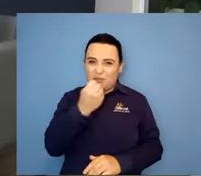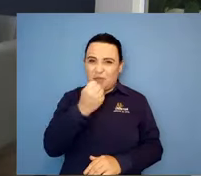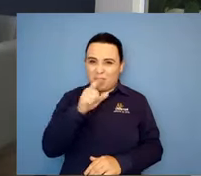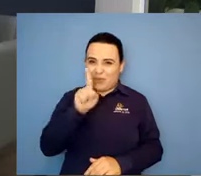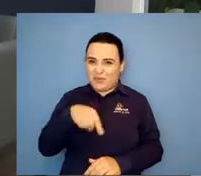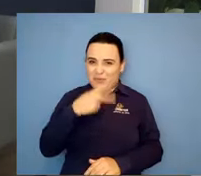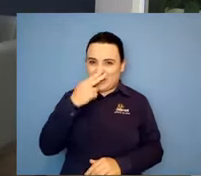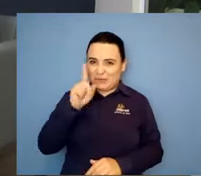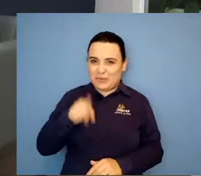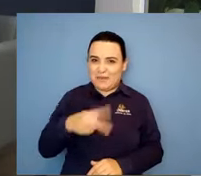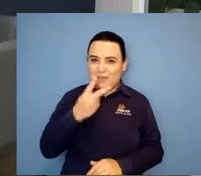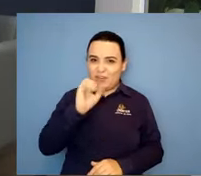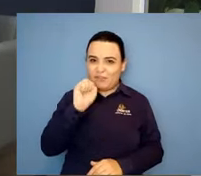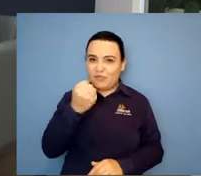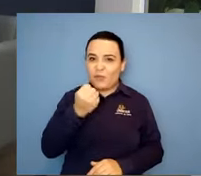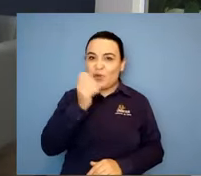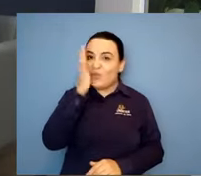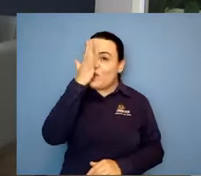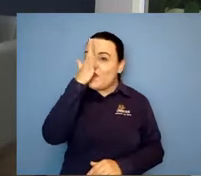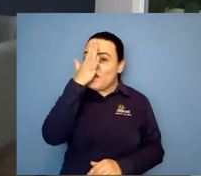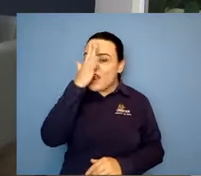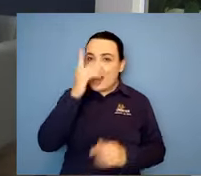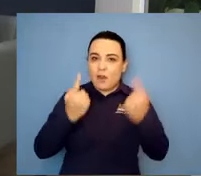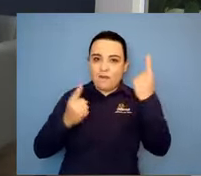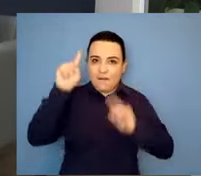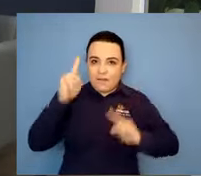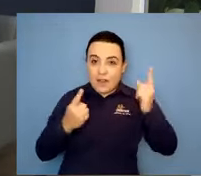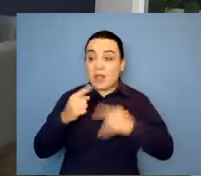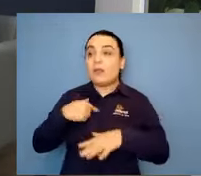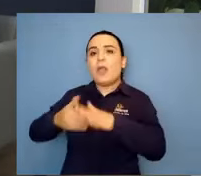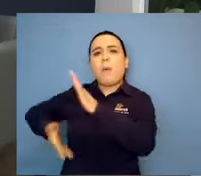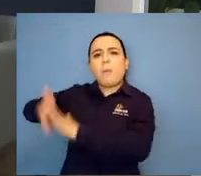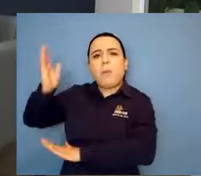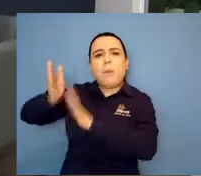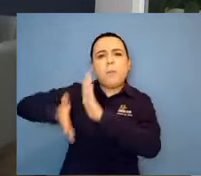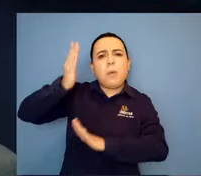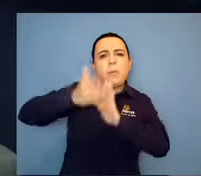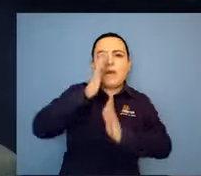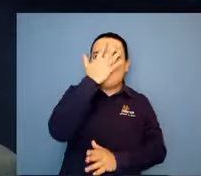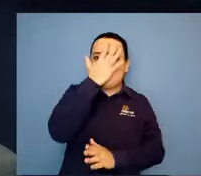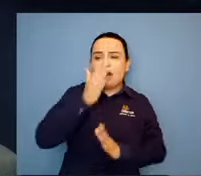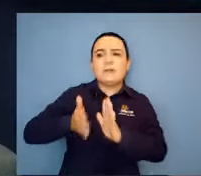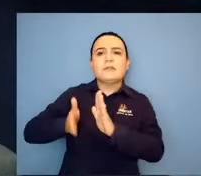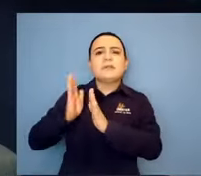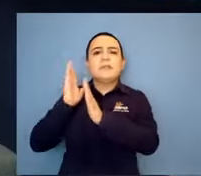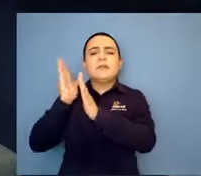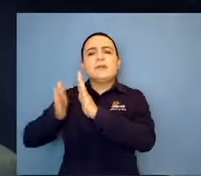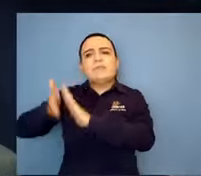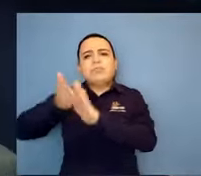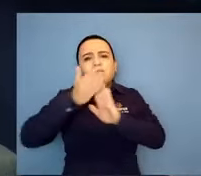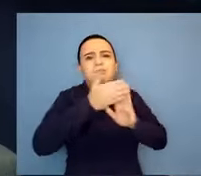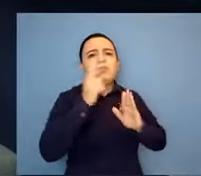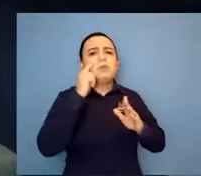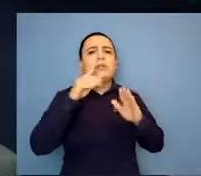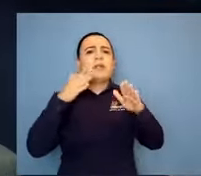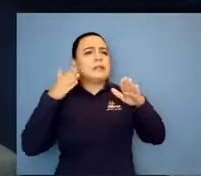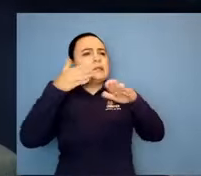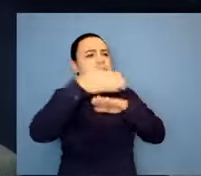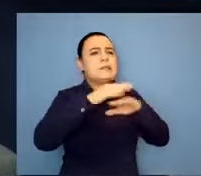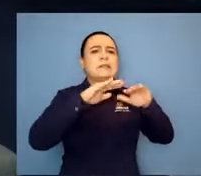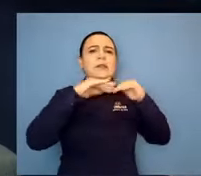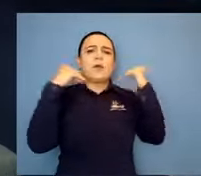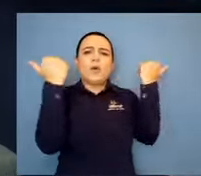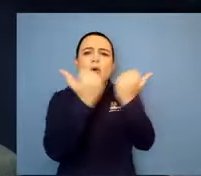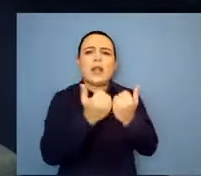Páscoa Solidária, eu vou para o Dia das Mães. Olha aqui o meu boto, né? Mães atípicas. Mães atípicas. Hoje, eu tenho um olhar